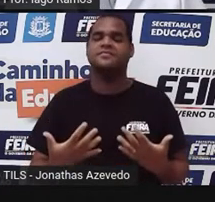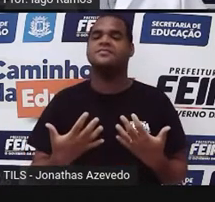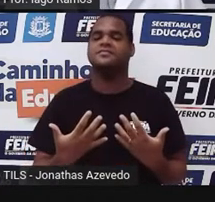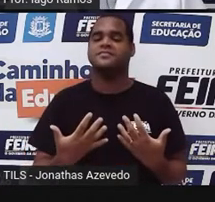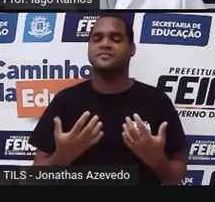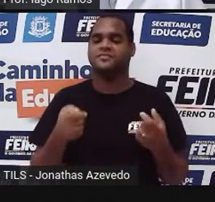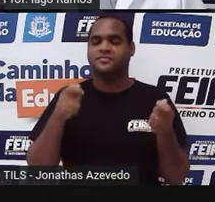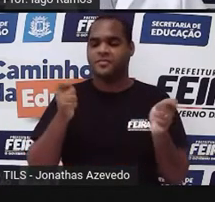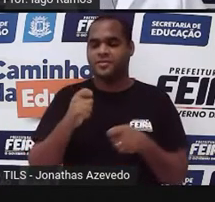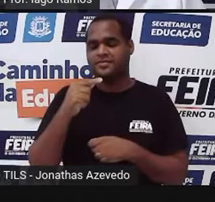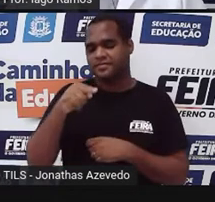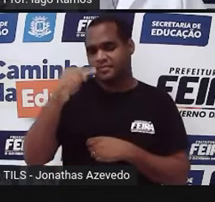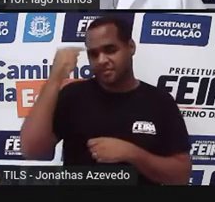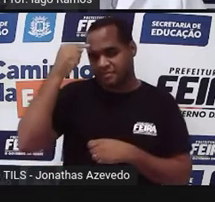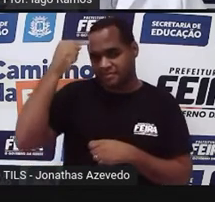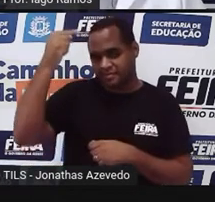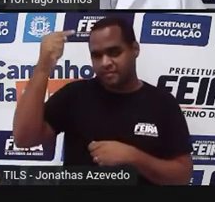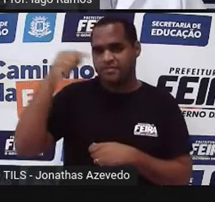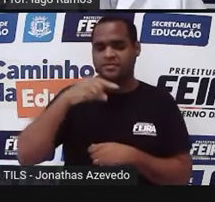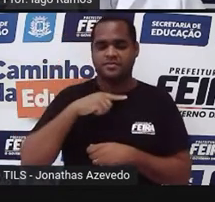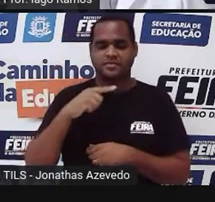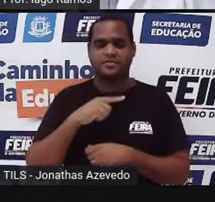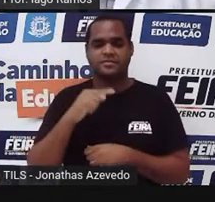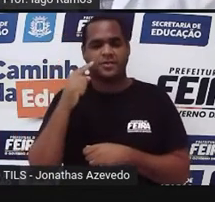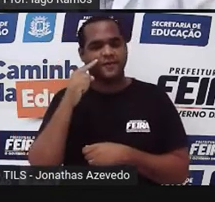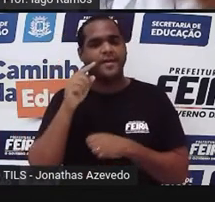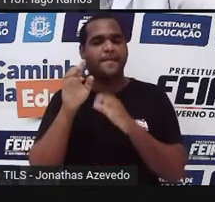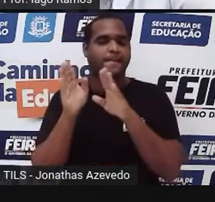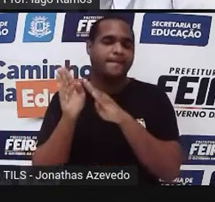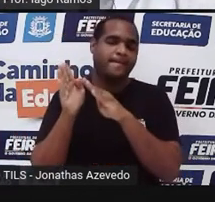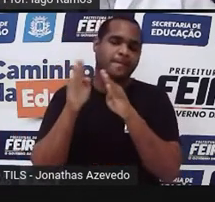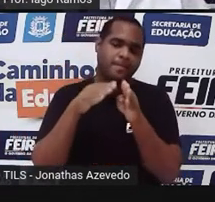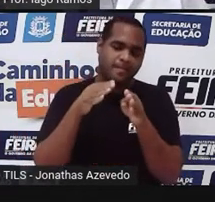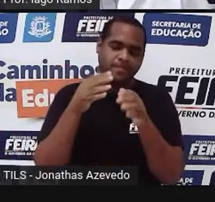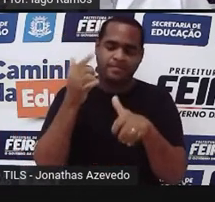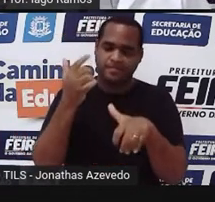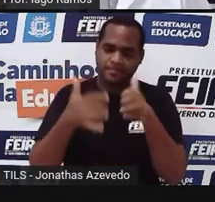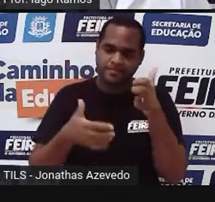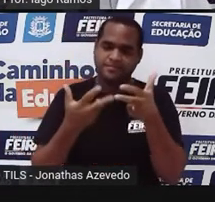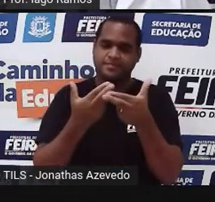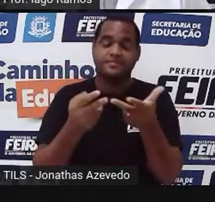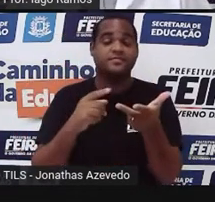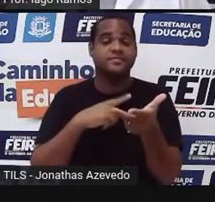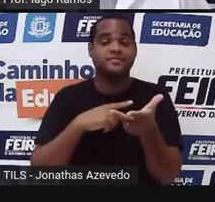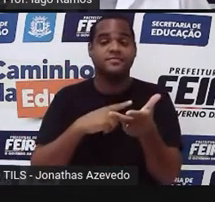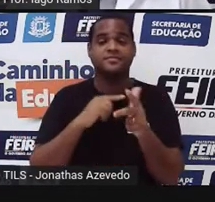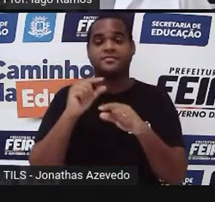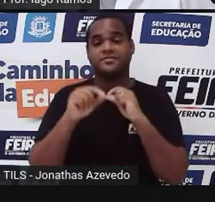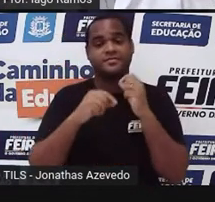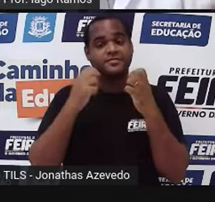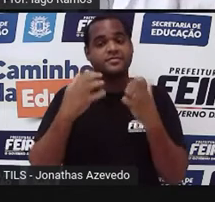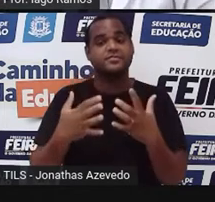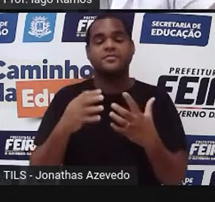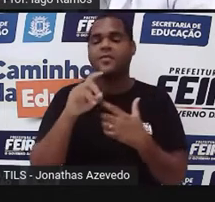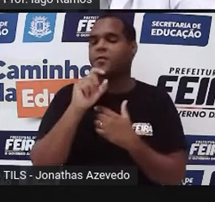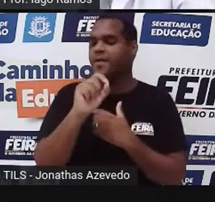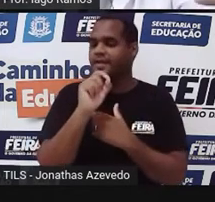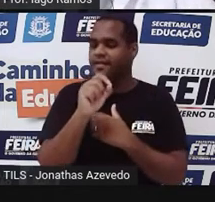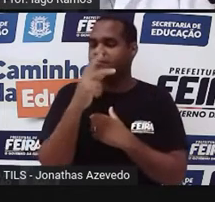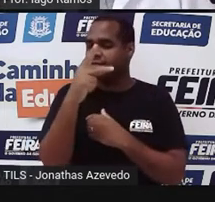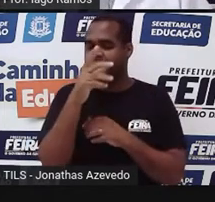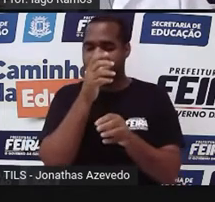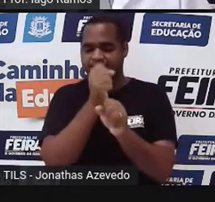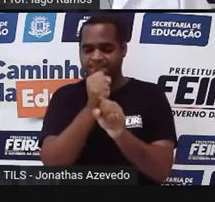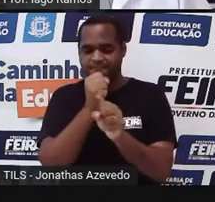vindo aí com a ideia de investigar, né? Ver como é que a gente chega naquela maneira de calcular